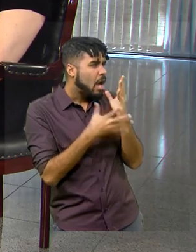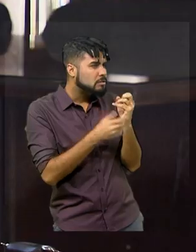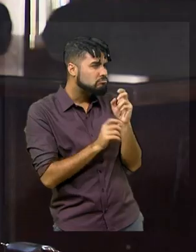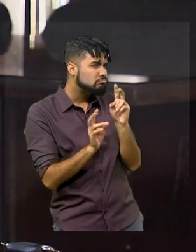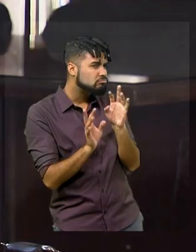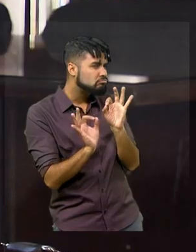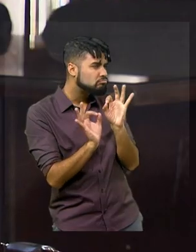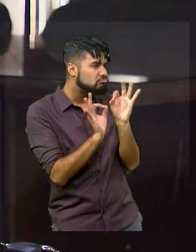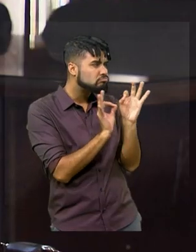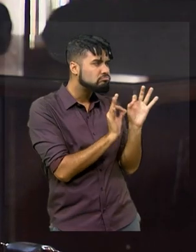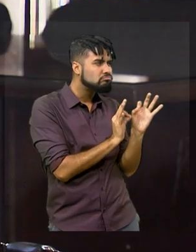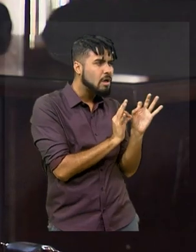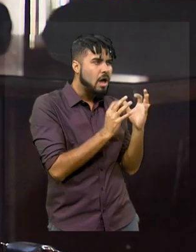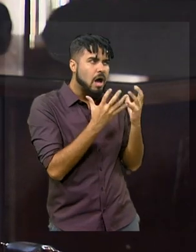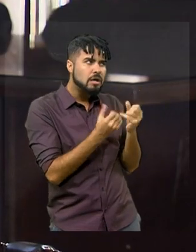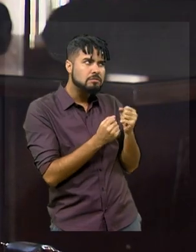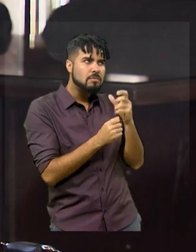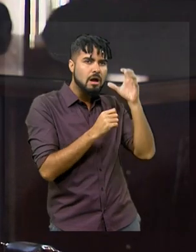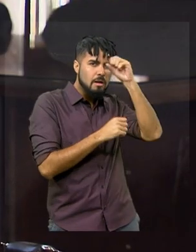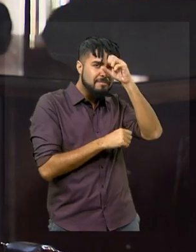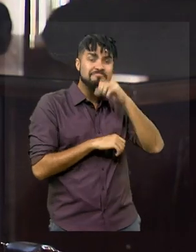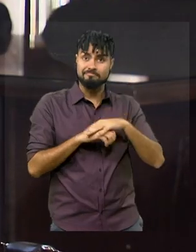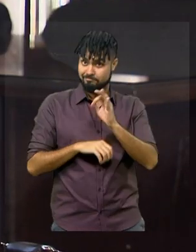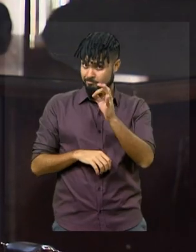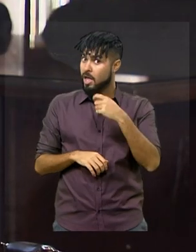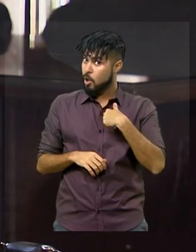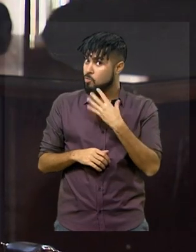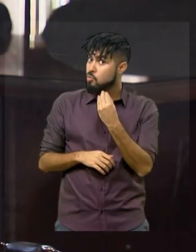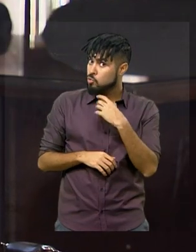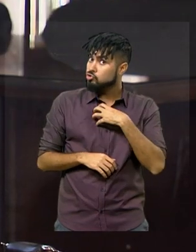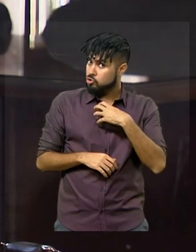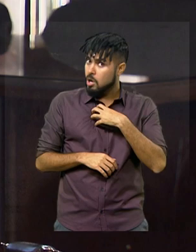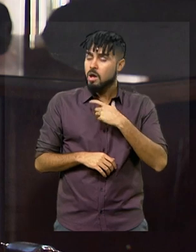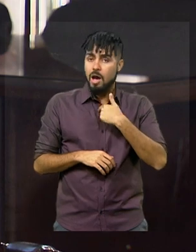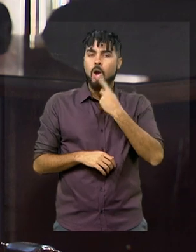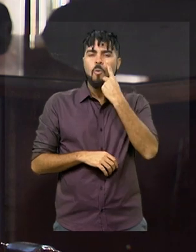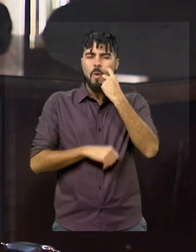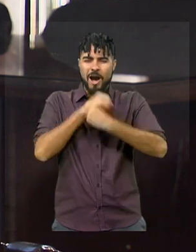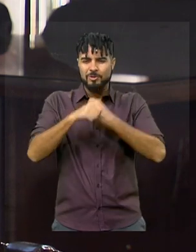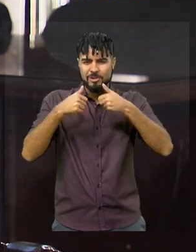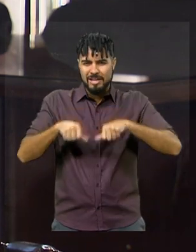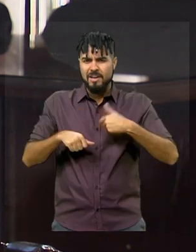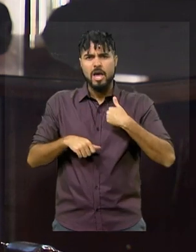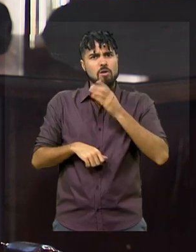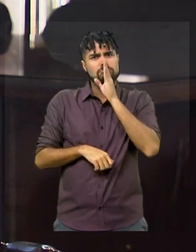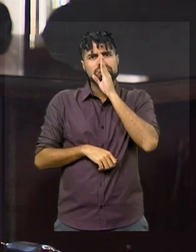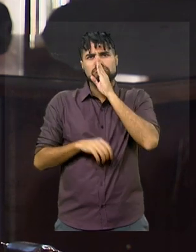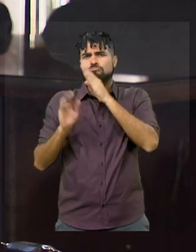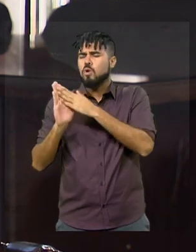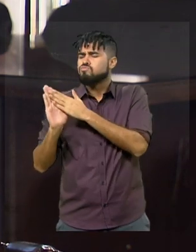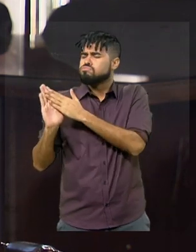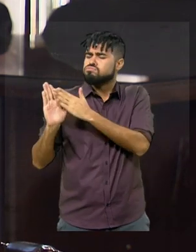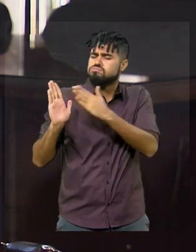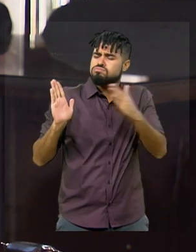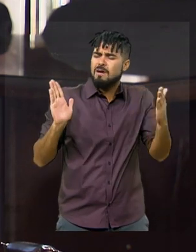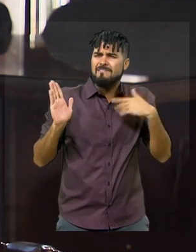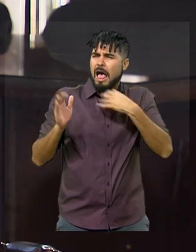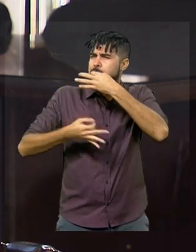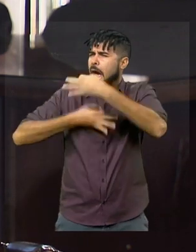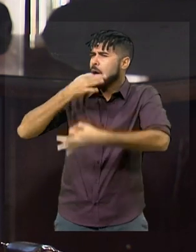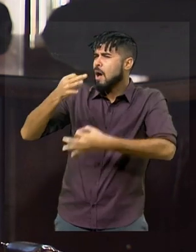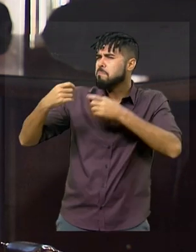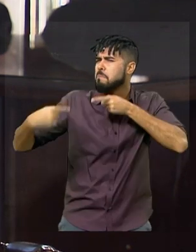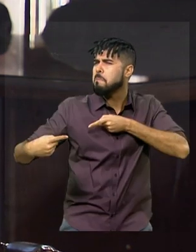senadora? Você sabe que o primeiro ano eu entrei mudo e saí calada. Eu falei assim, eu me propus a isso, que é difícil para um político, né? Eu falei, eu vou tentar